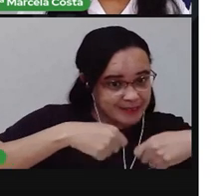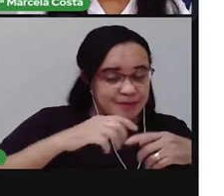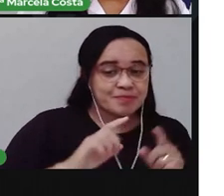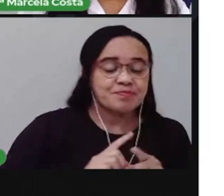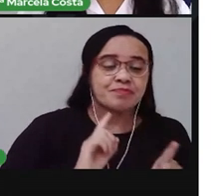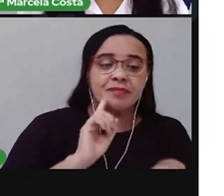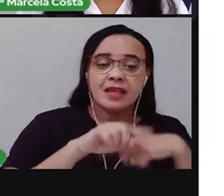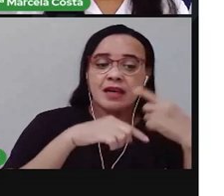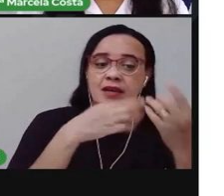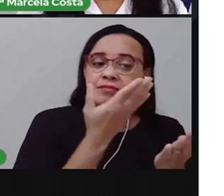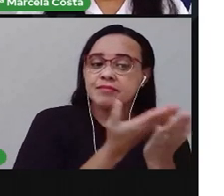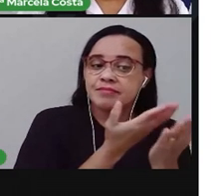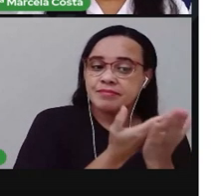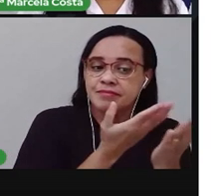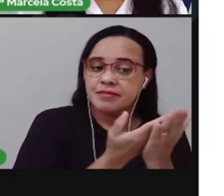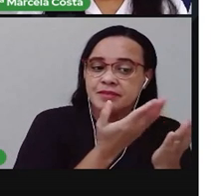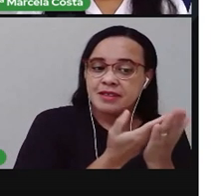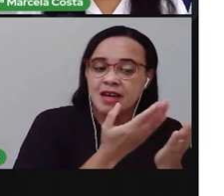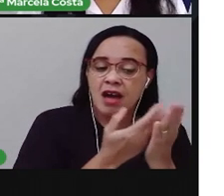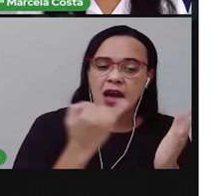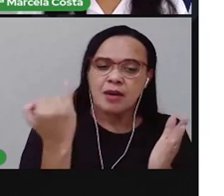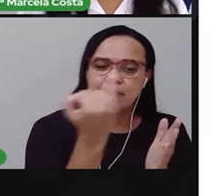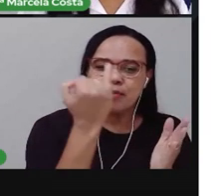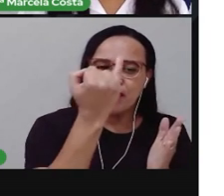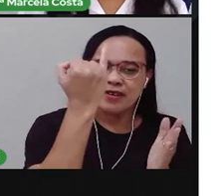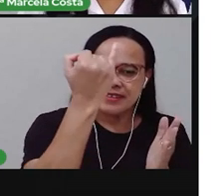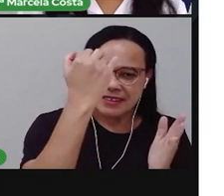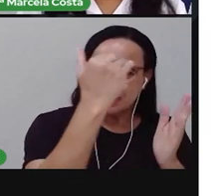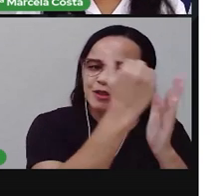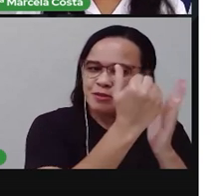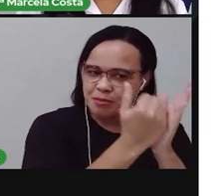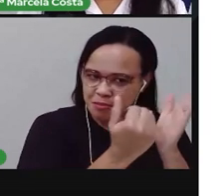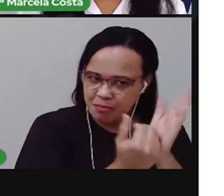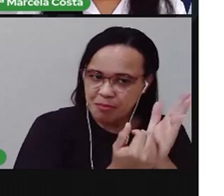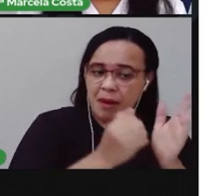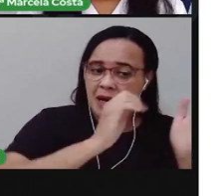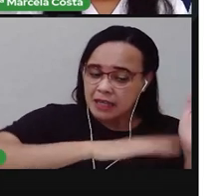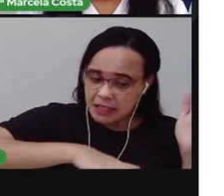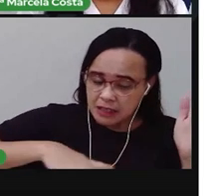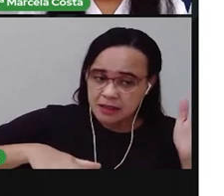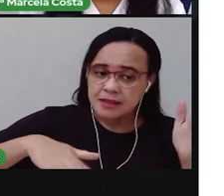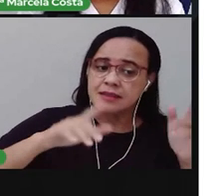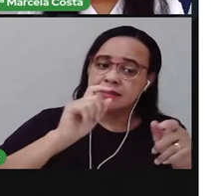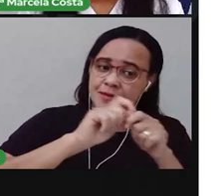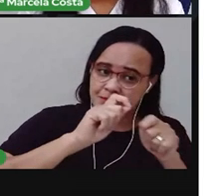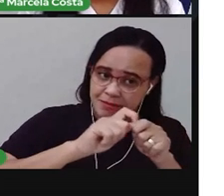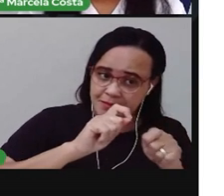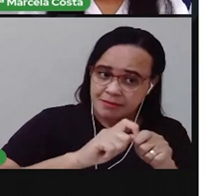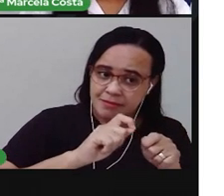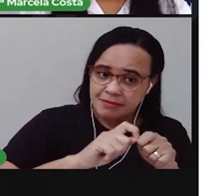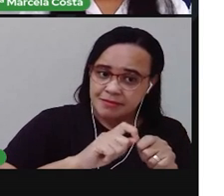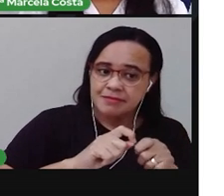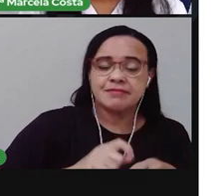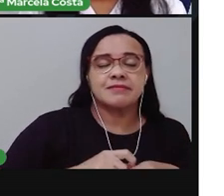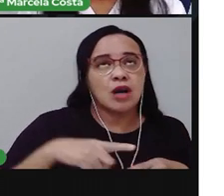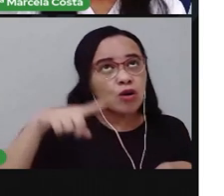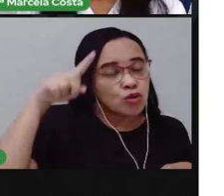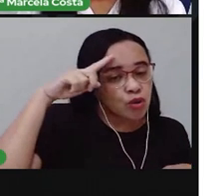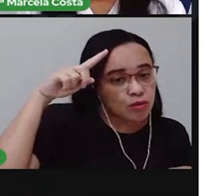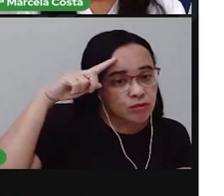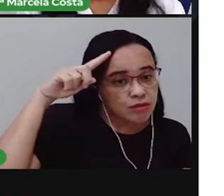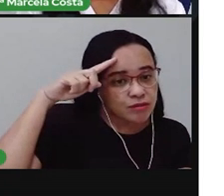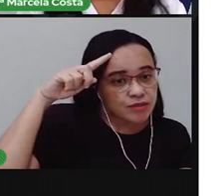Estudar também é uma tarefa que as crianças geralmente fazem em todos os seus dias, seja